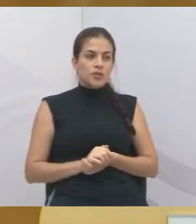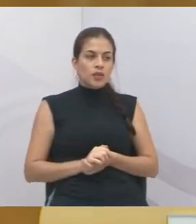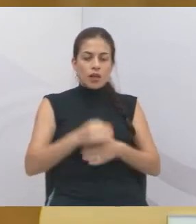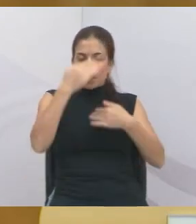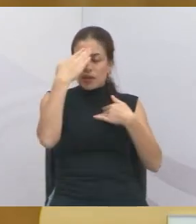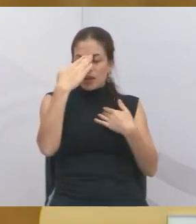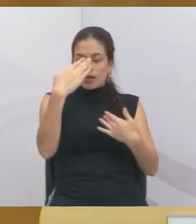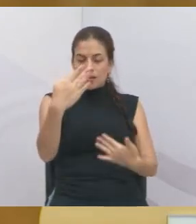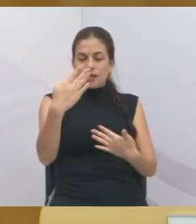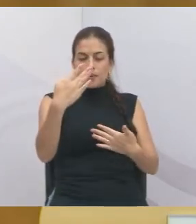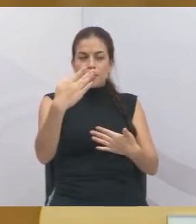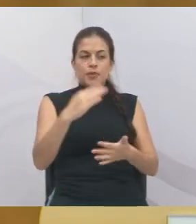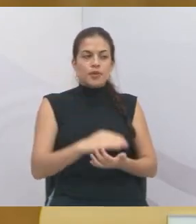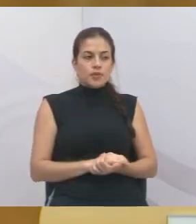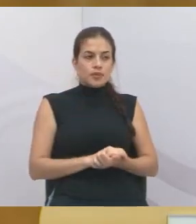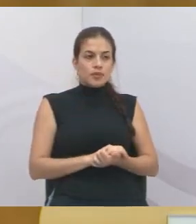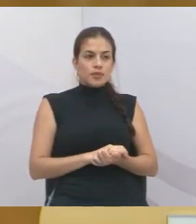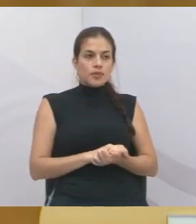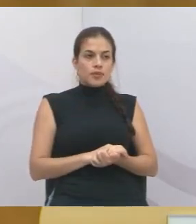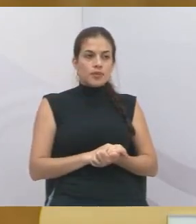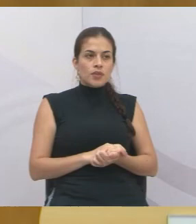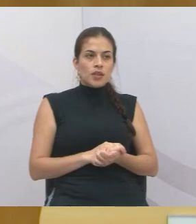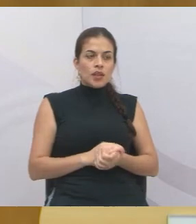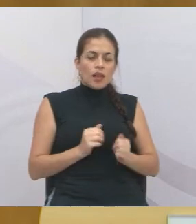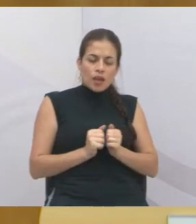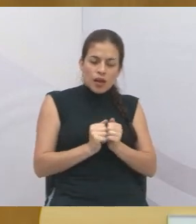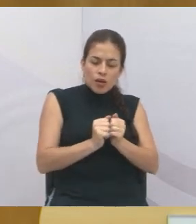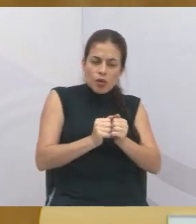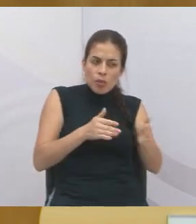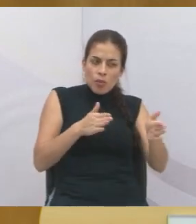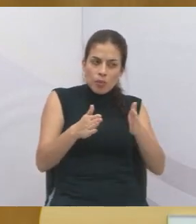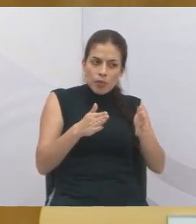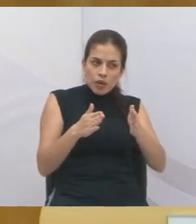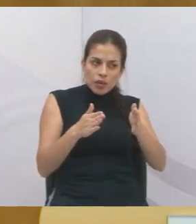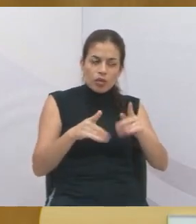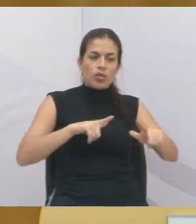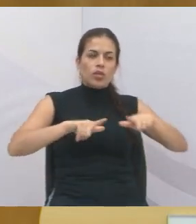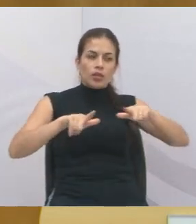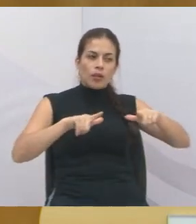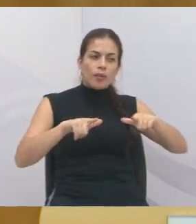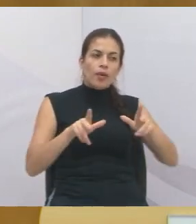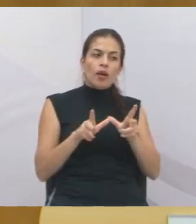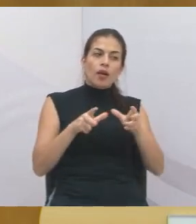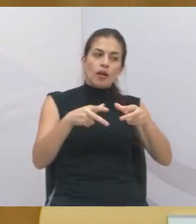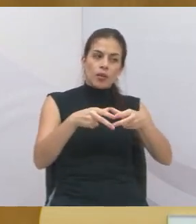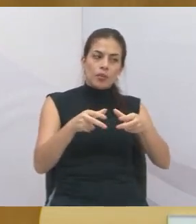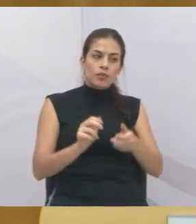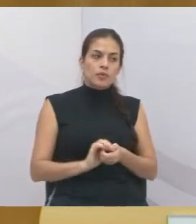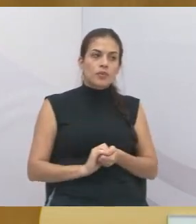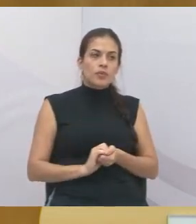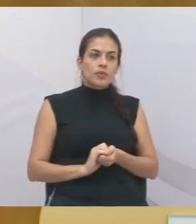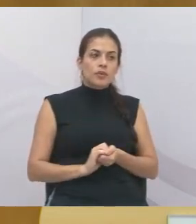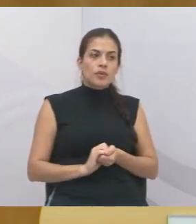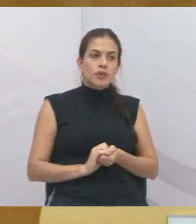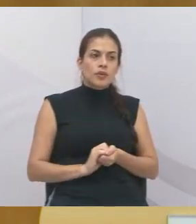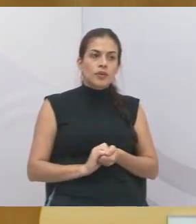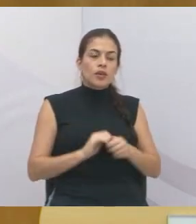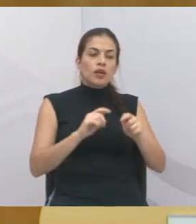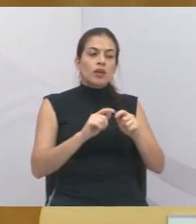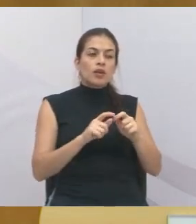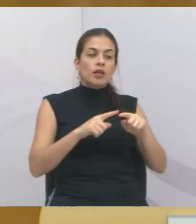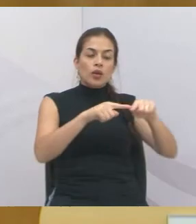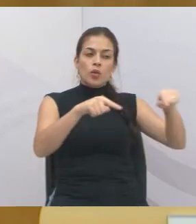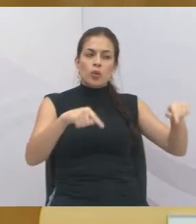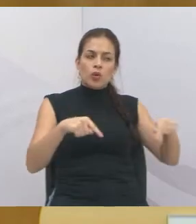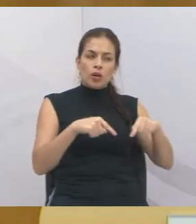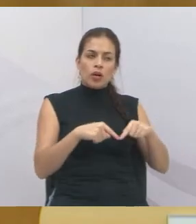muito você que acompanha o nosso mandato, que acompanha o nosso trabalho aqui na Câmara Municipal e o nosso gabinete está